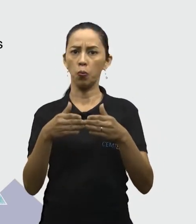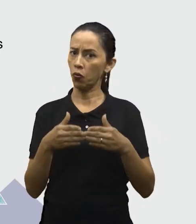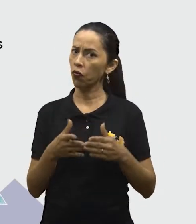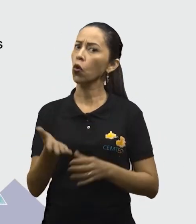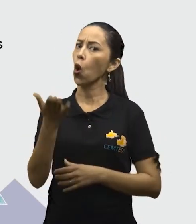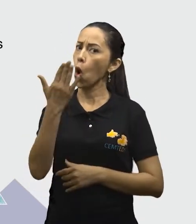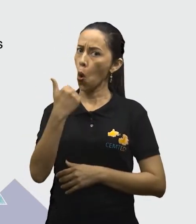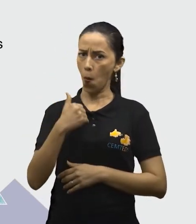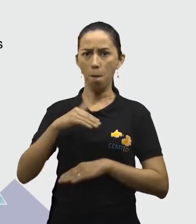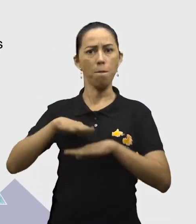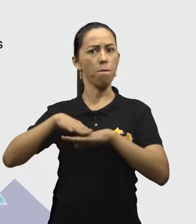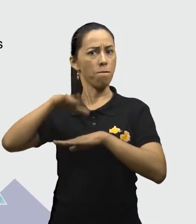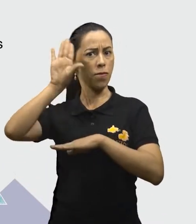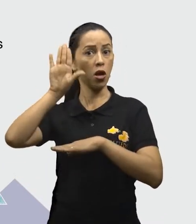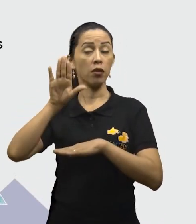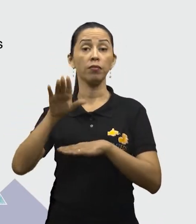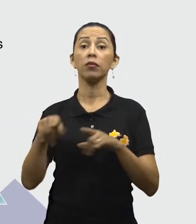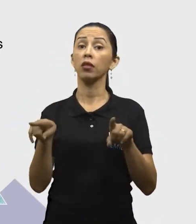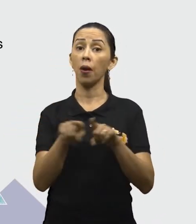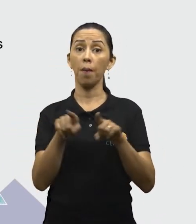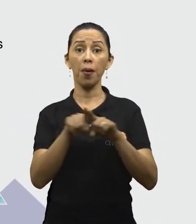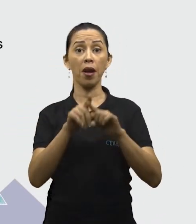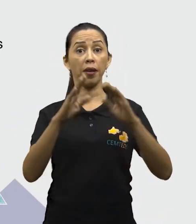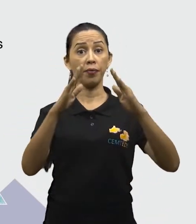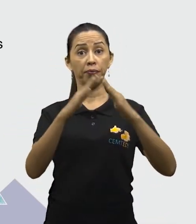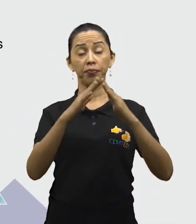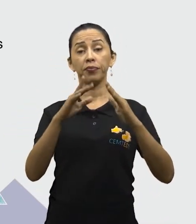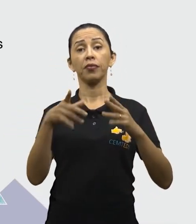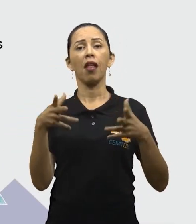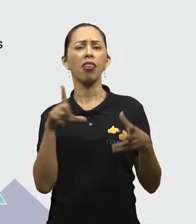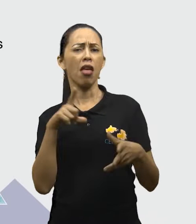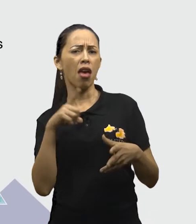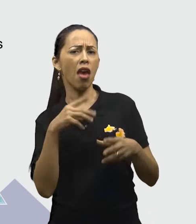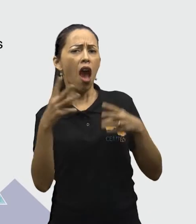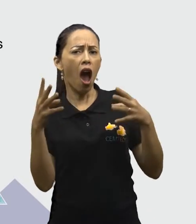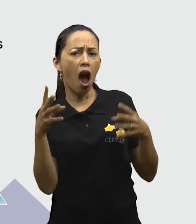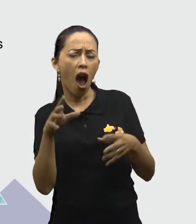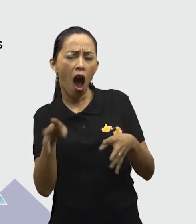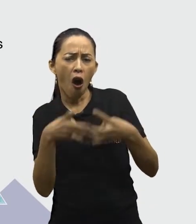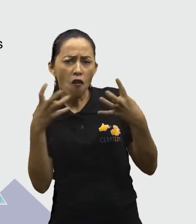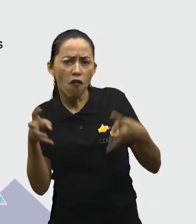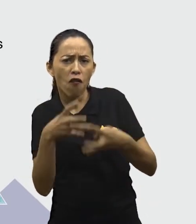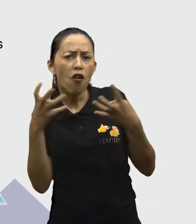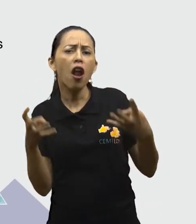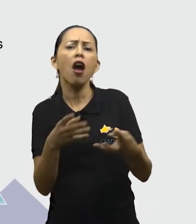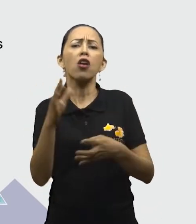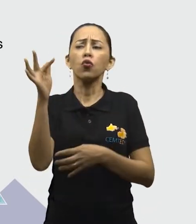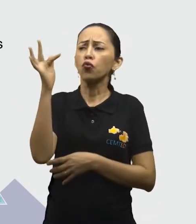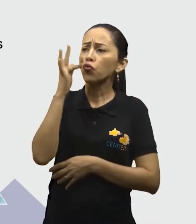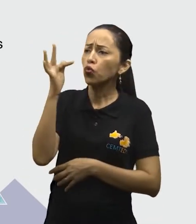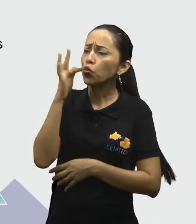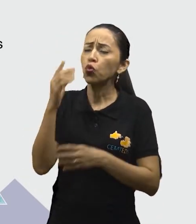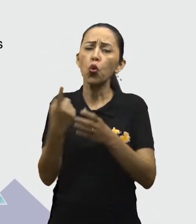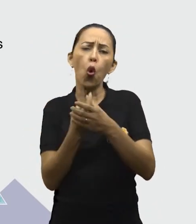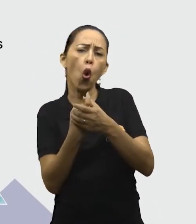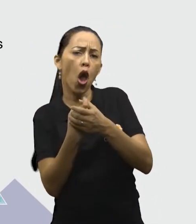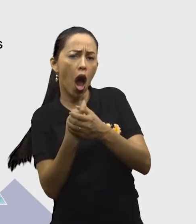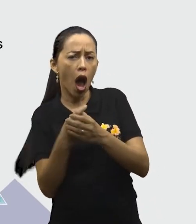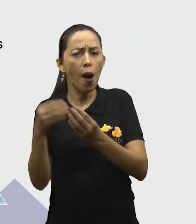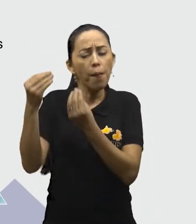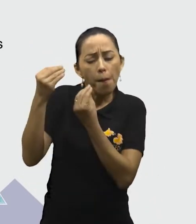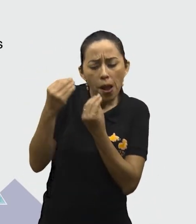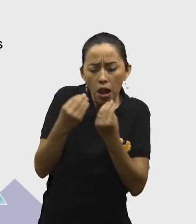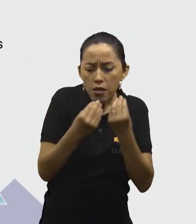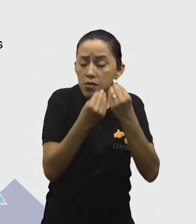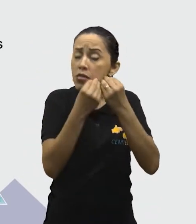alface, tomate, as frutas, goiaba, melancia, manga, laranja. Então, a gente tem que consumir pelo